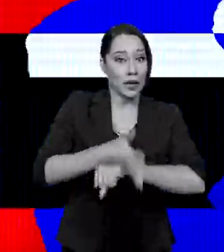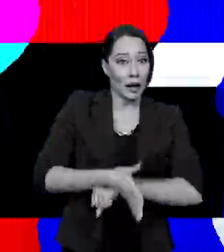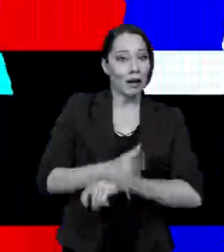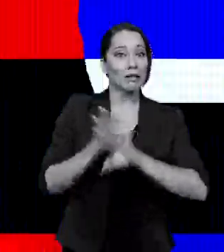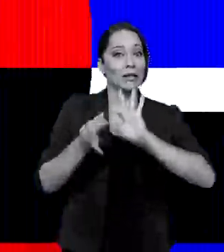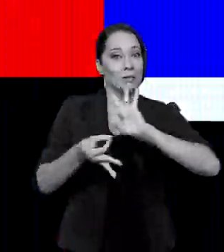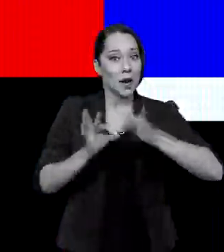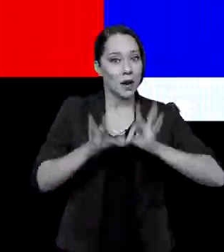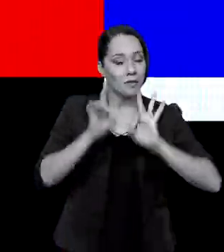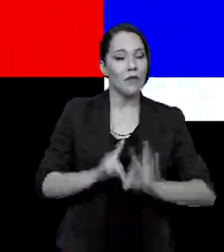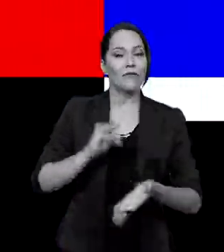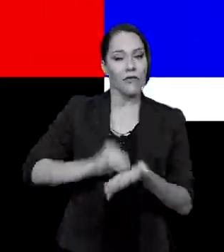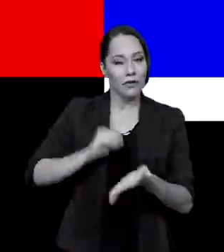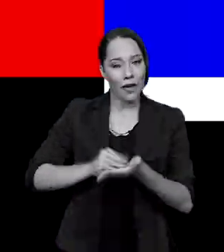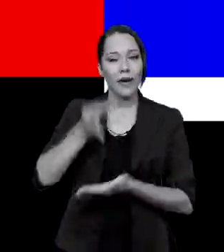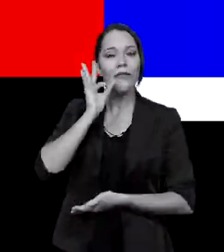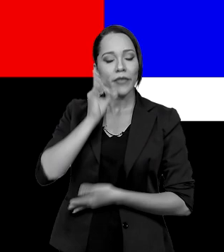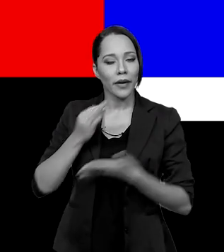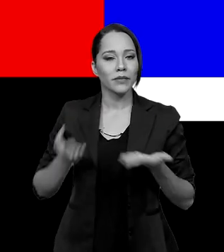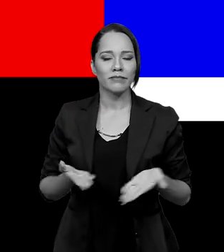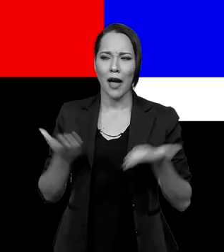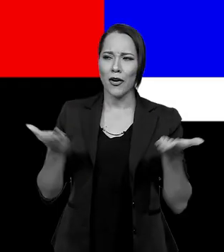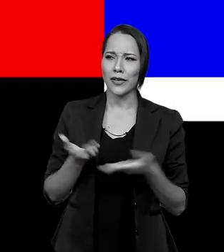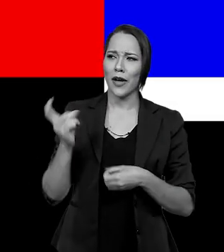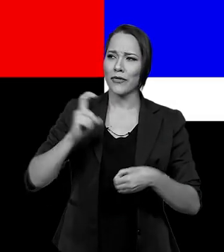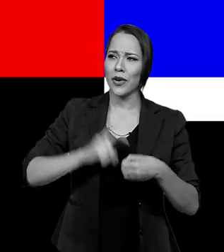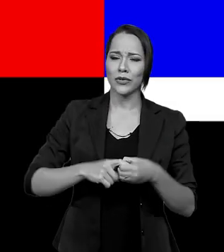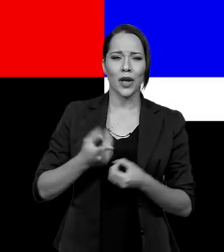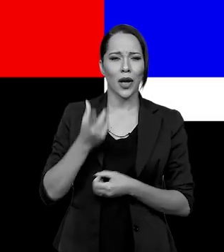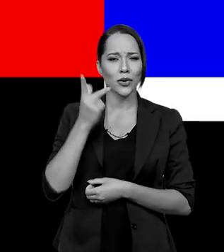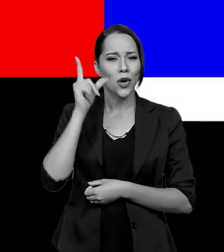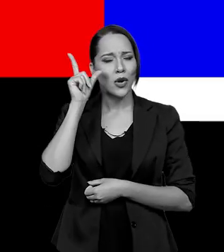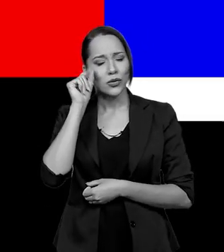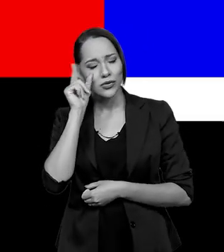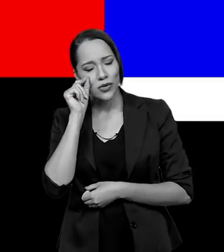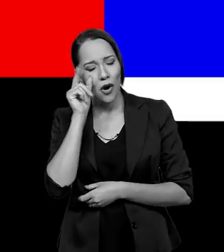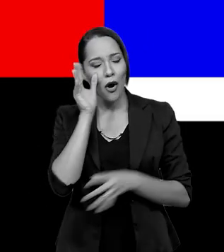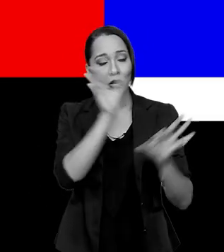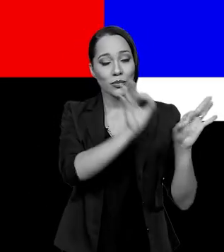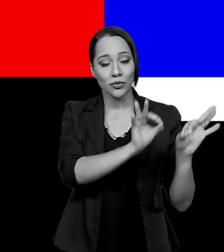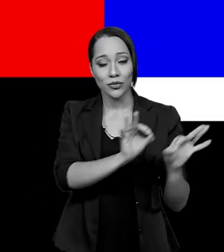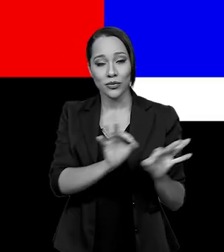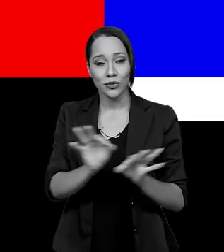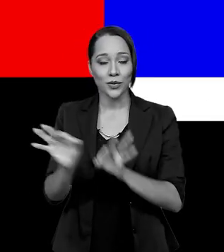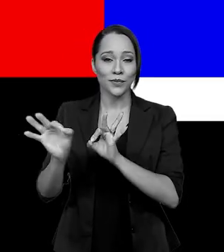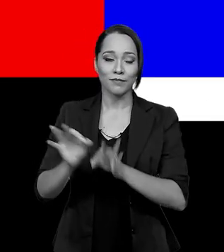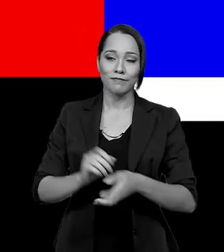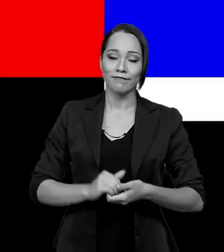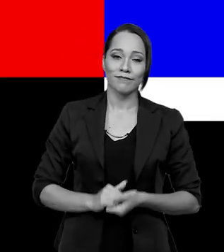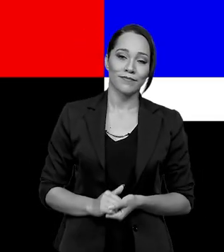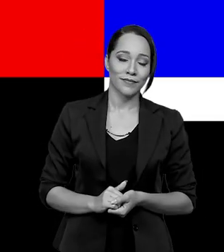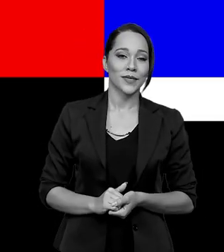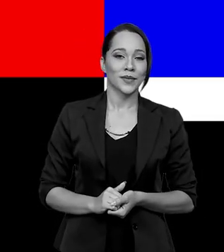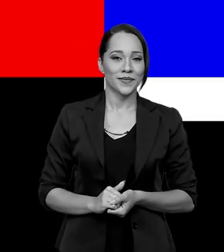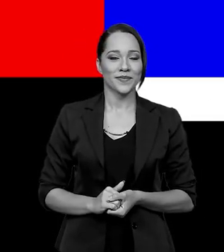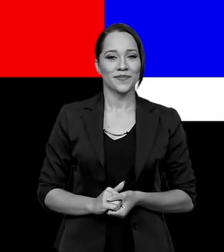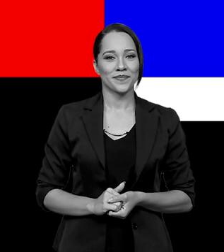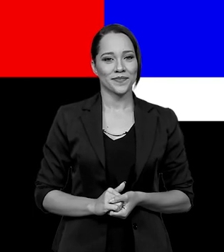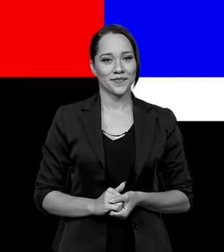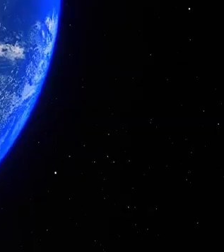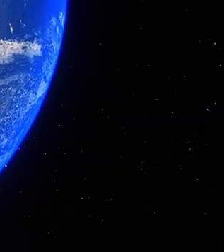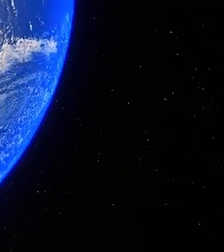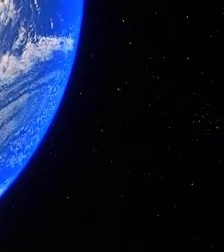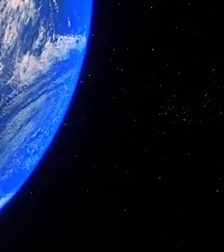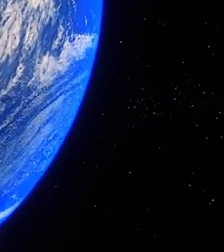Madrugadas Paralímpicas, vai faltar café no fim do salário, viu? Agora que eu tava regularizando minha rotina de